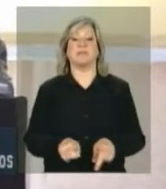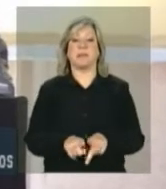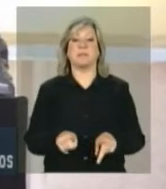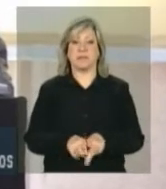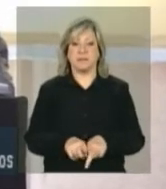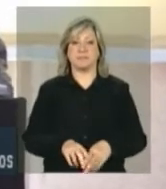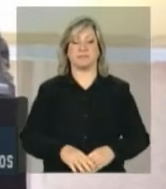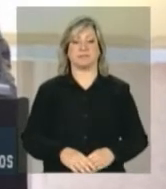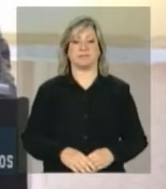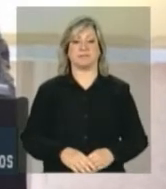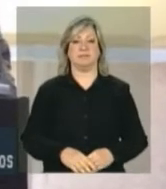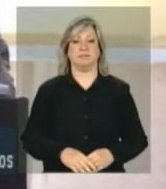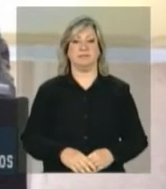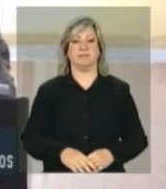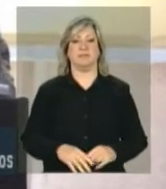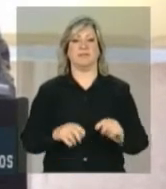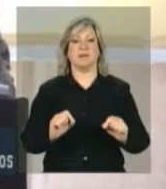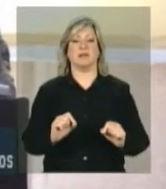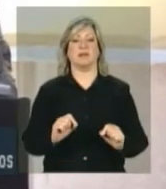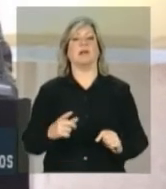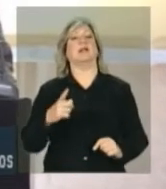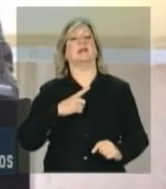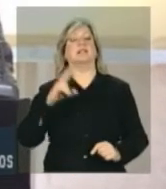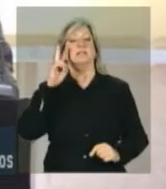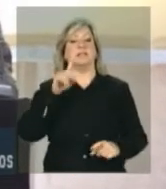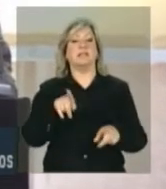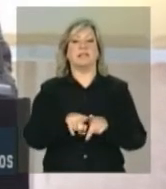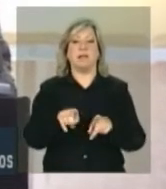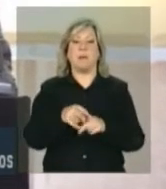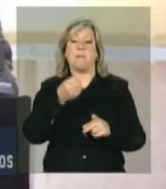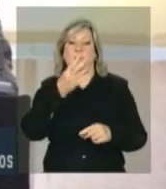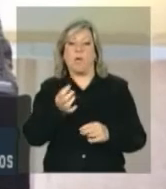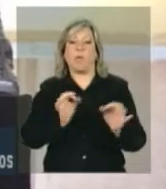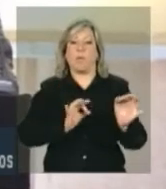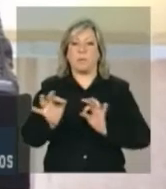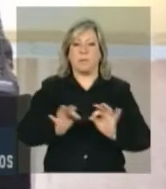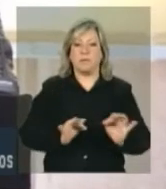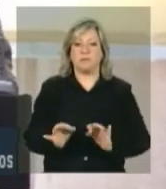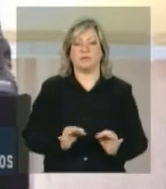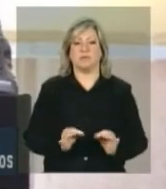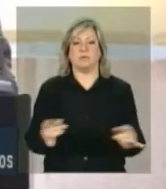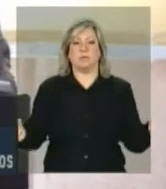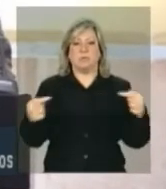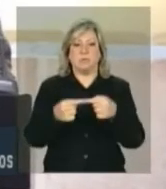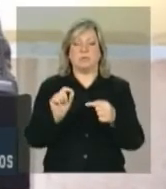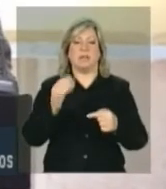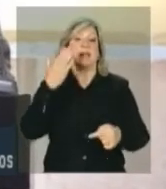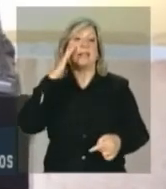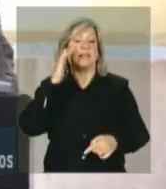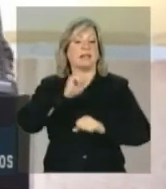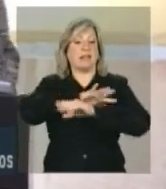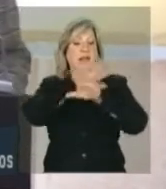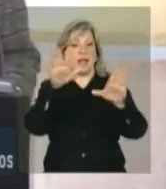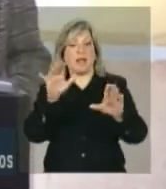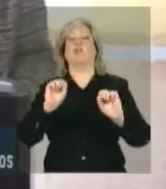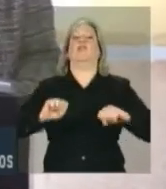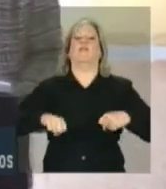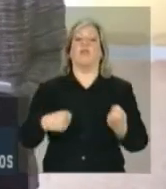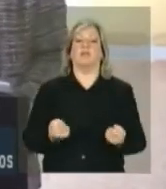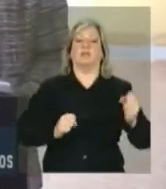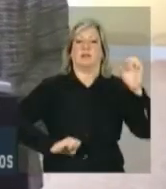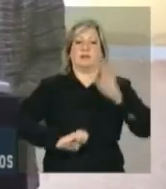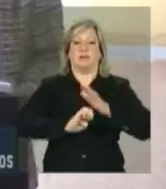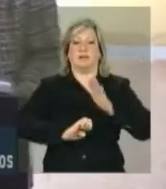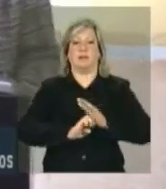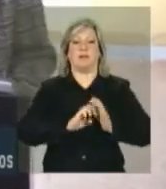e acalento projetos de conjugar efetivamente a visão e o esforço empreendedor dos búlgaros